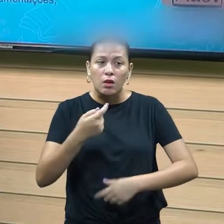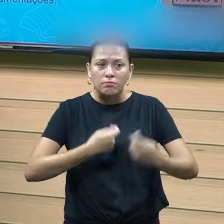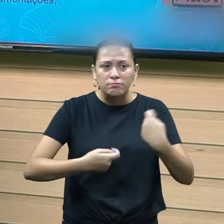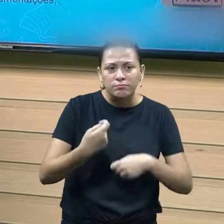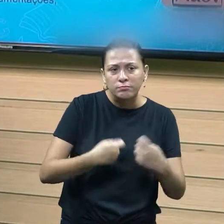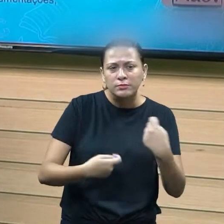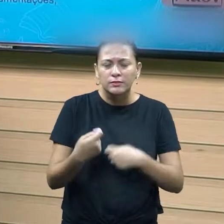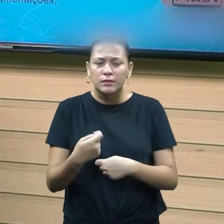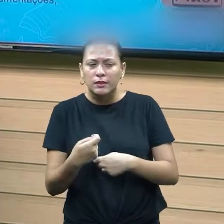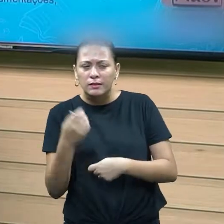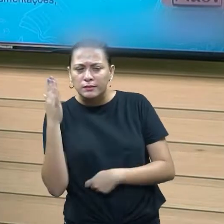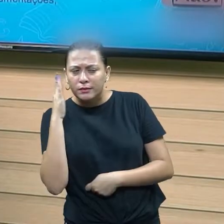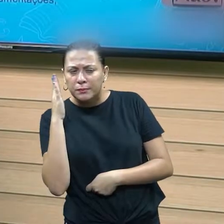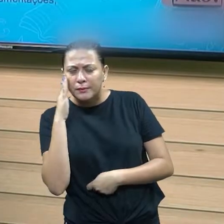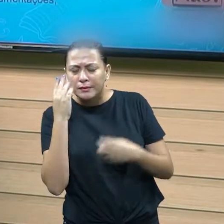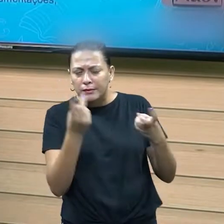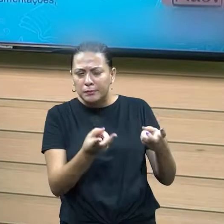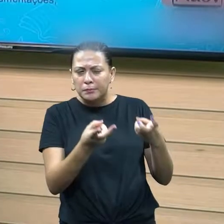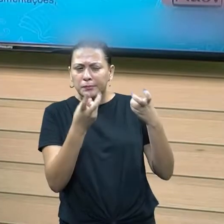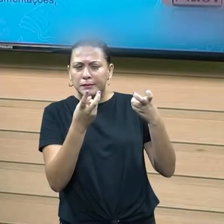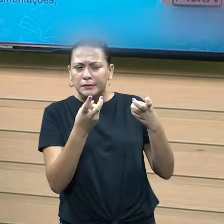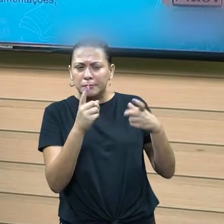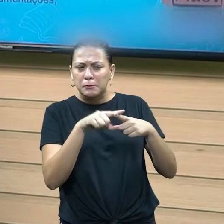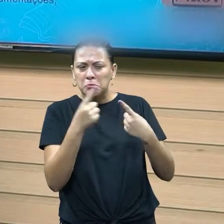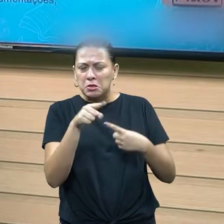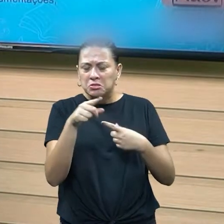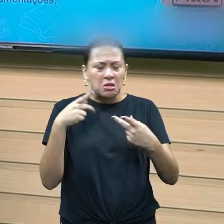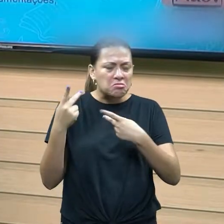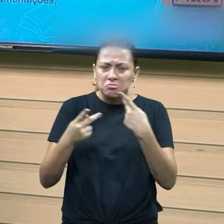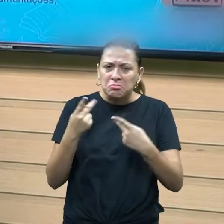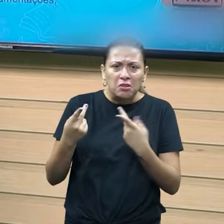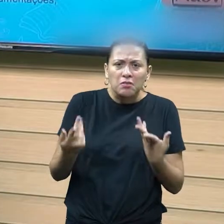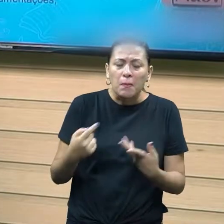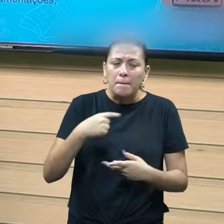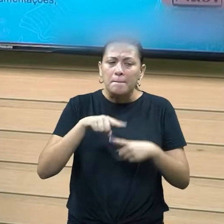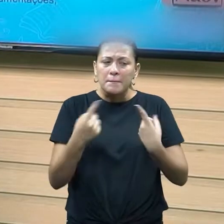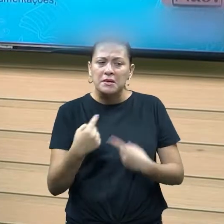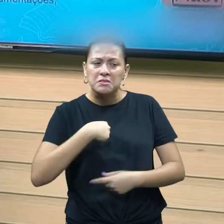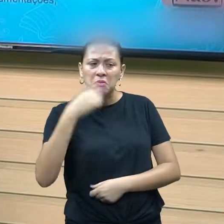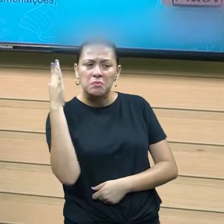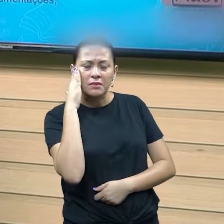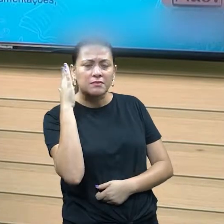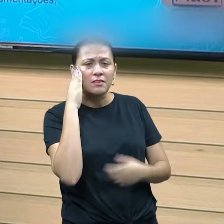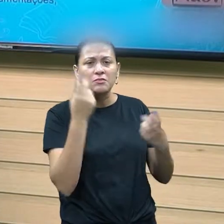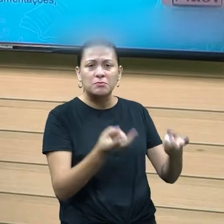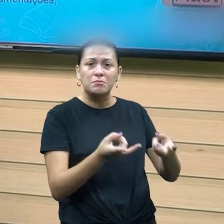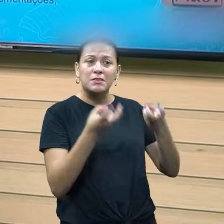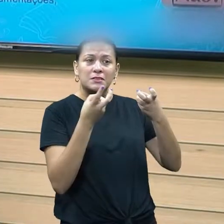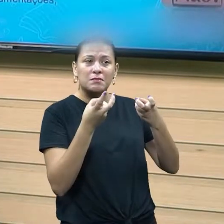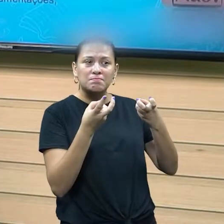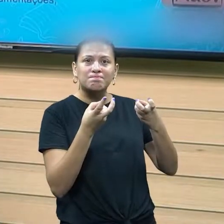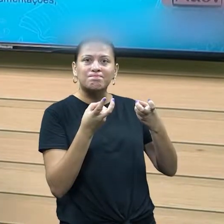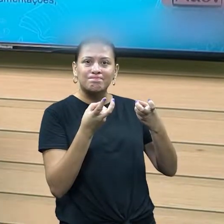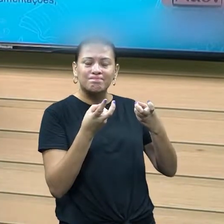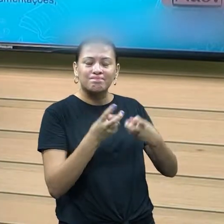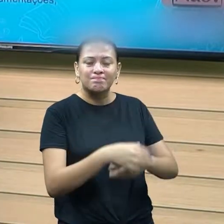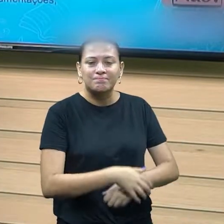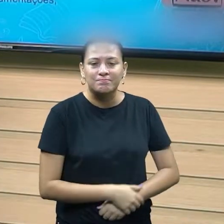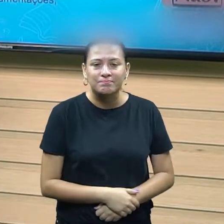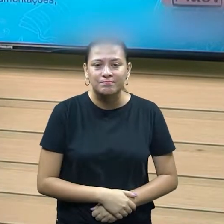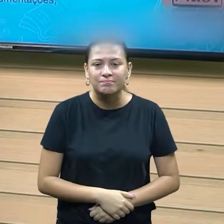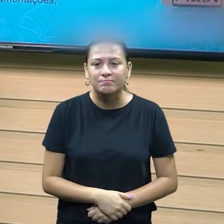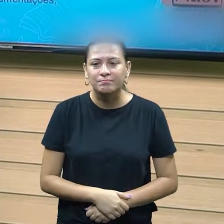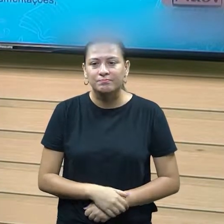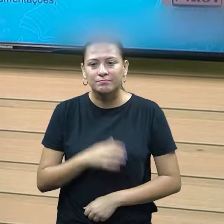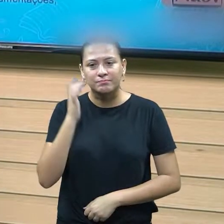eu consigo captar e o não foi dito. Então, é até o olhar mais atento para isso, né. Por isso que ela diz